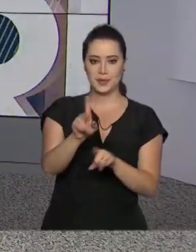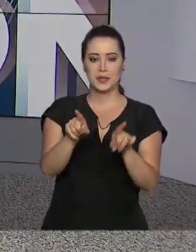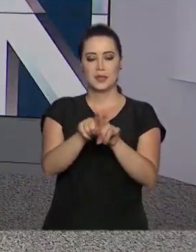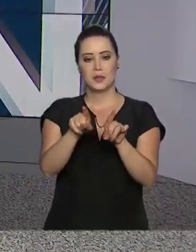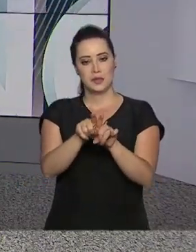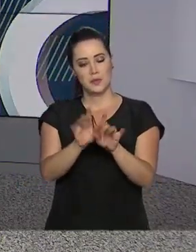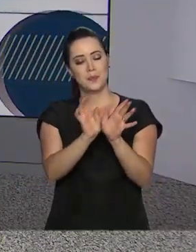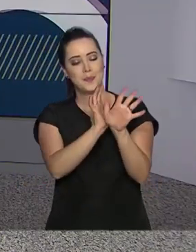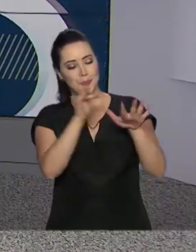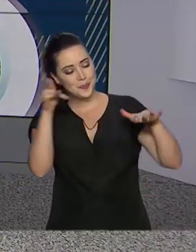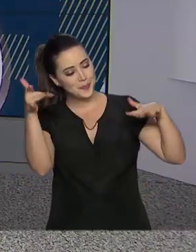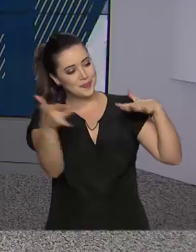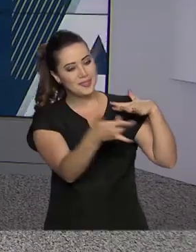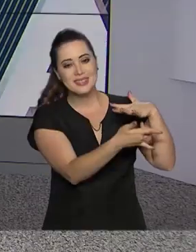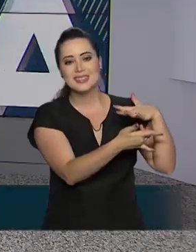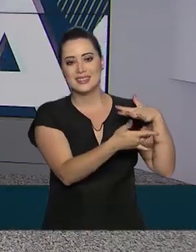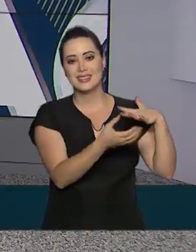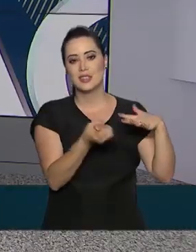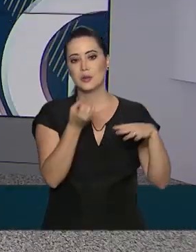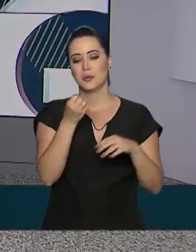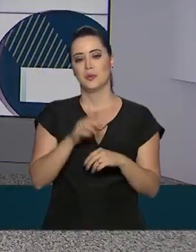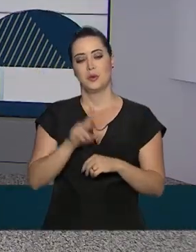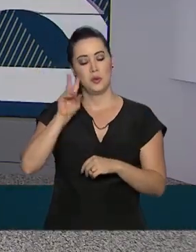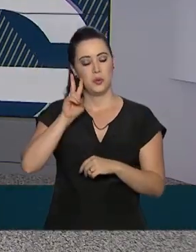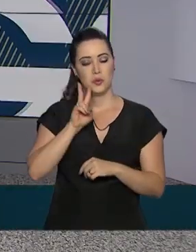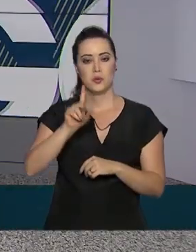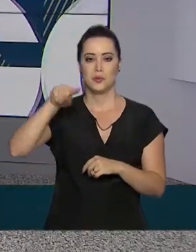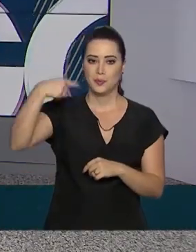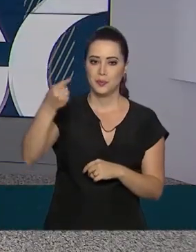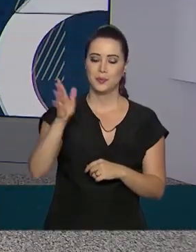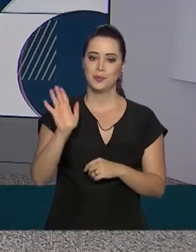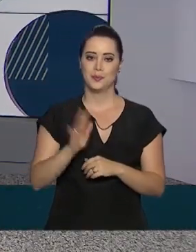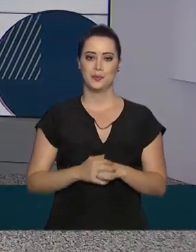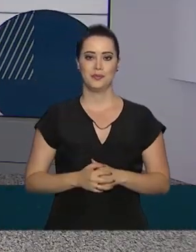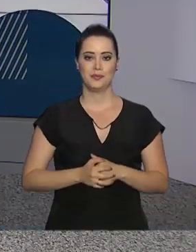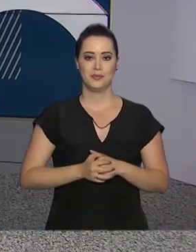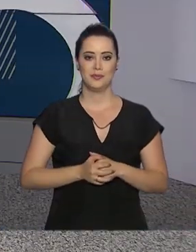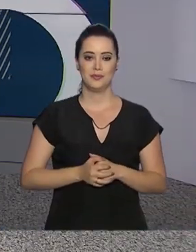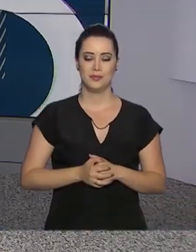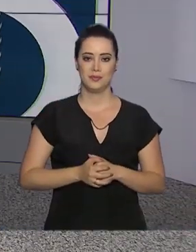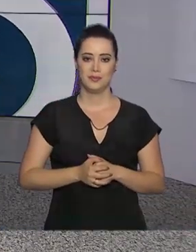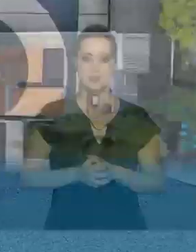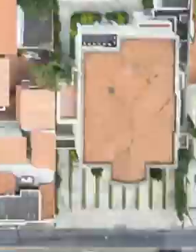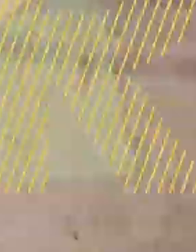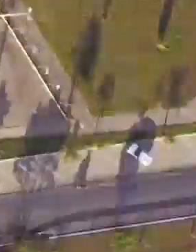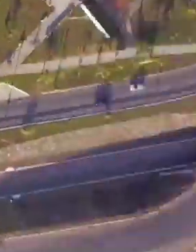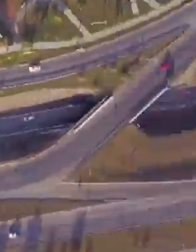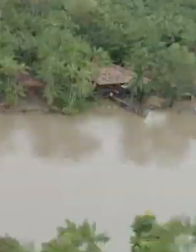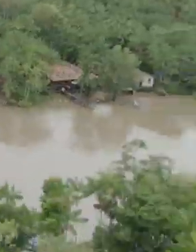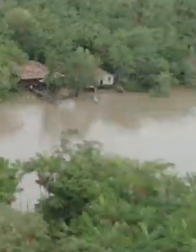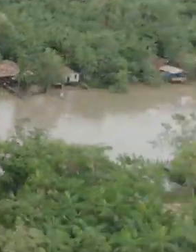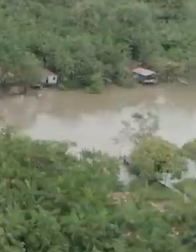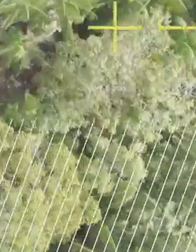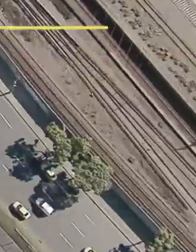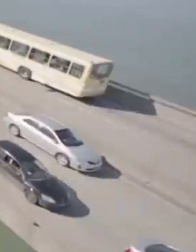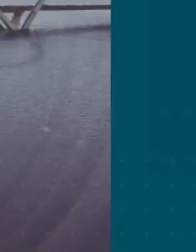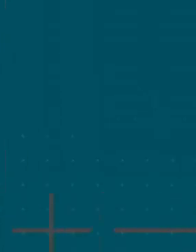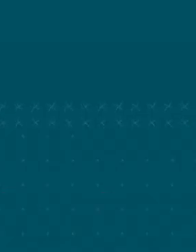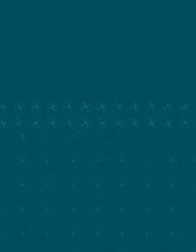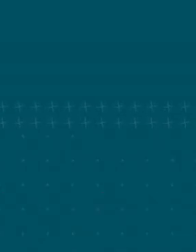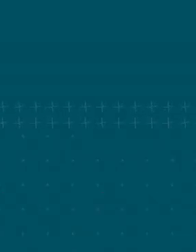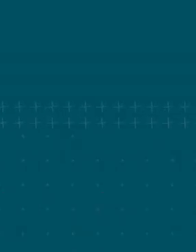Continue nos acompanhando pelas redes sociais. Nos vemos na próxima edição. Até lá! Tchau, tchau.